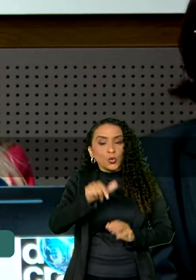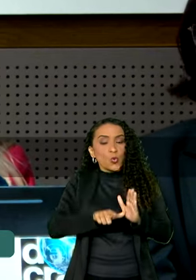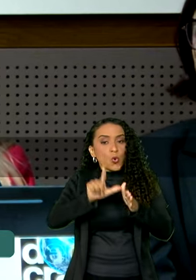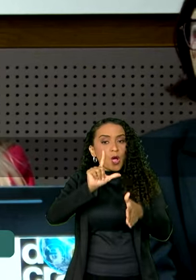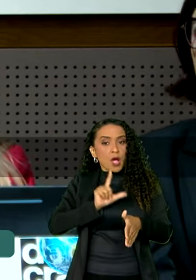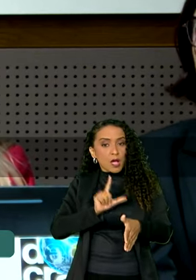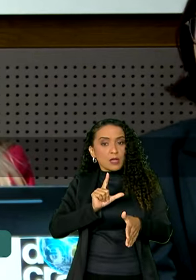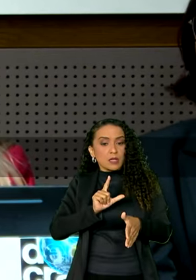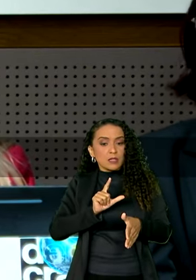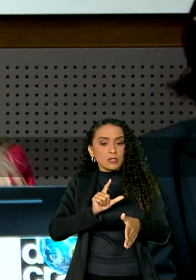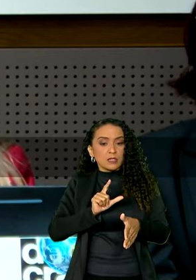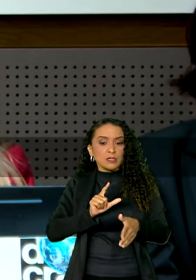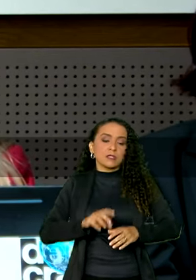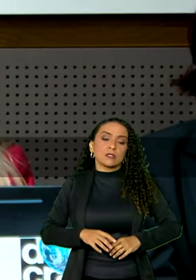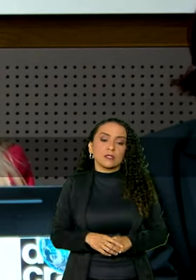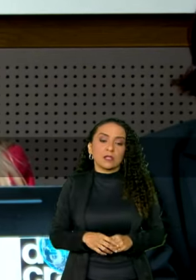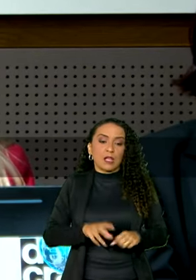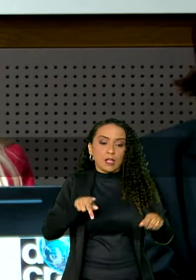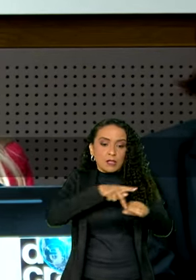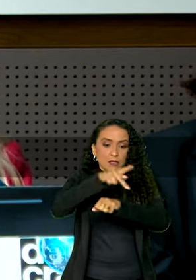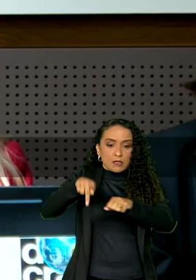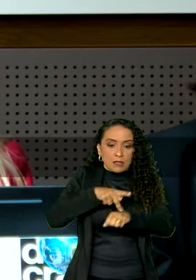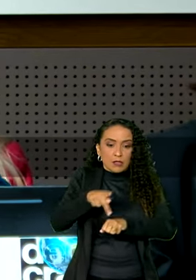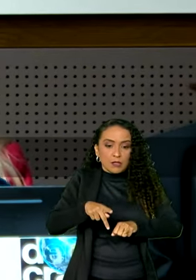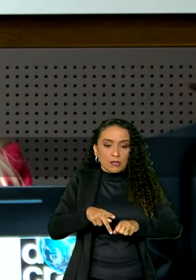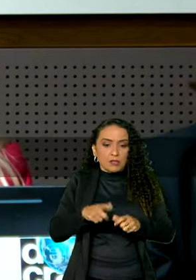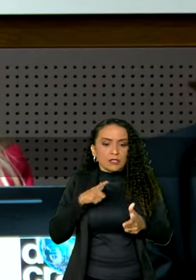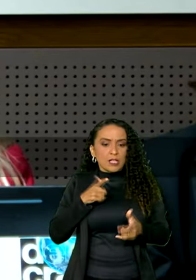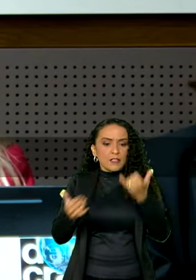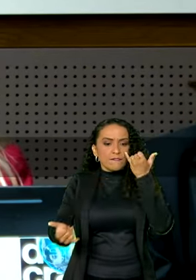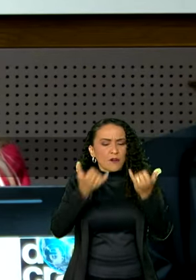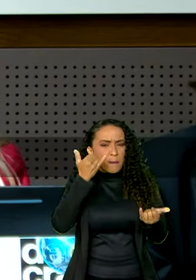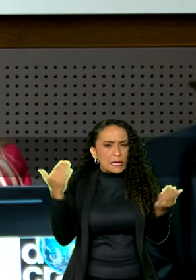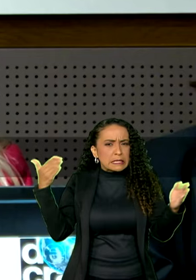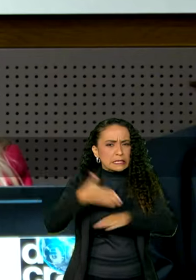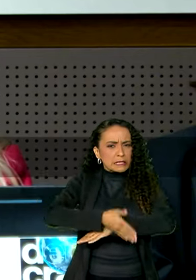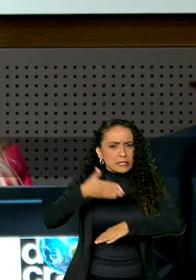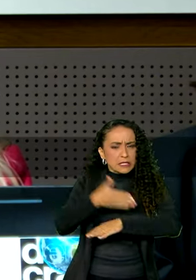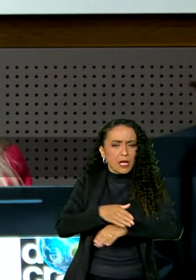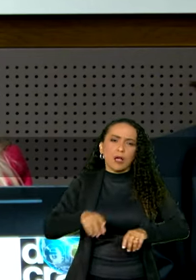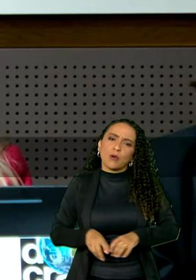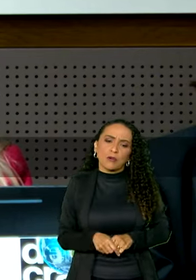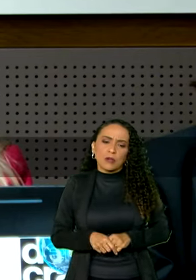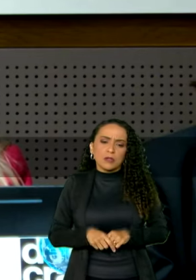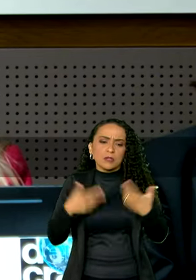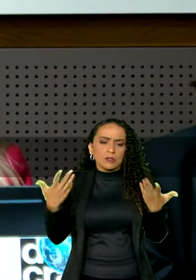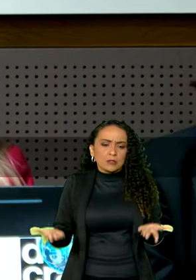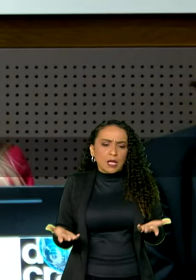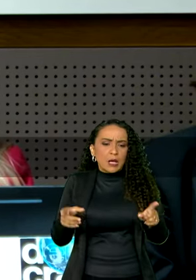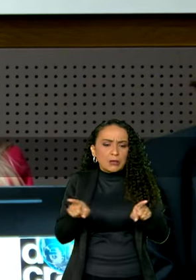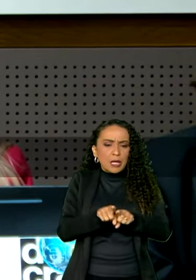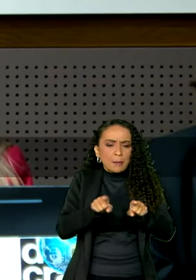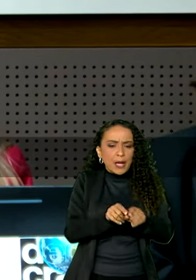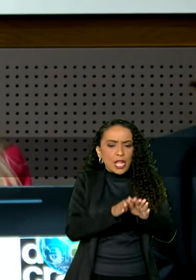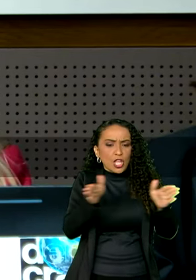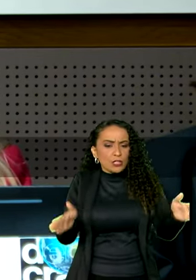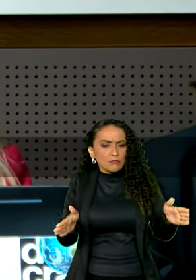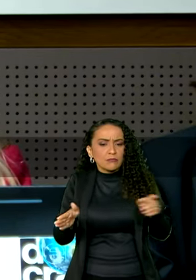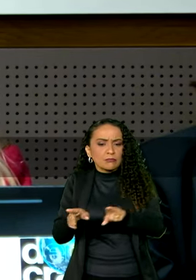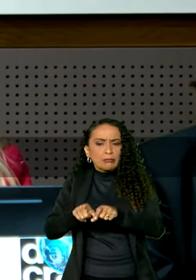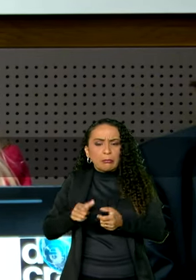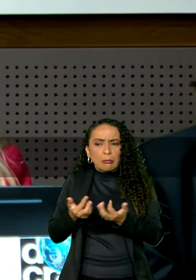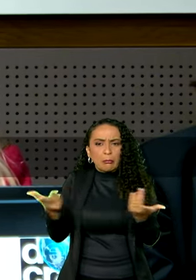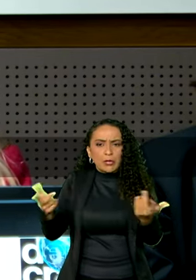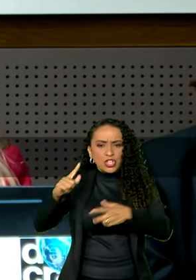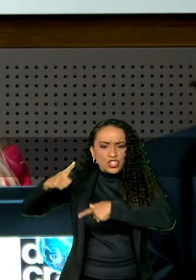as generações haviam tenido acesso a tanta informação e, paradoxicamente, nunca tantas